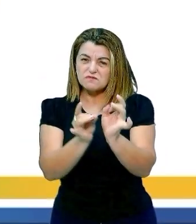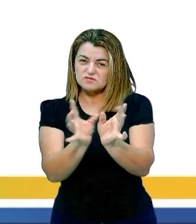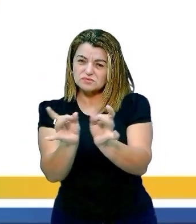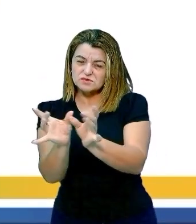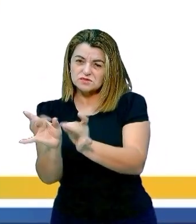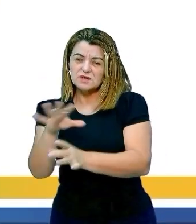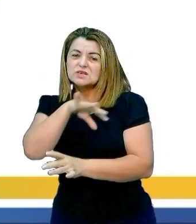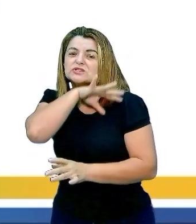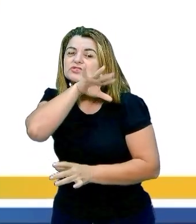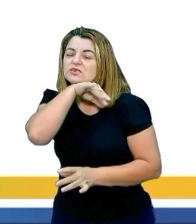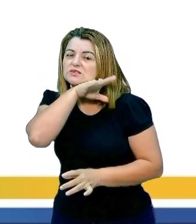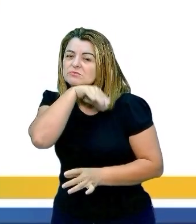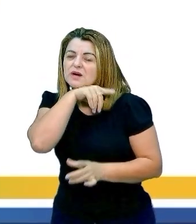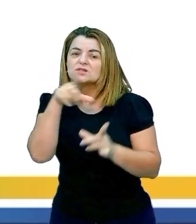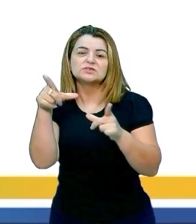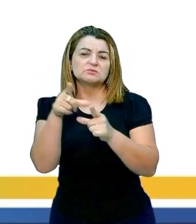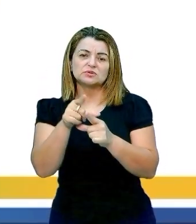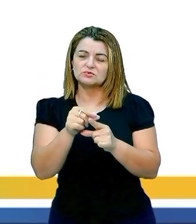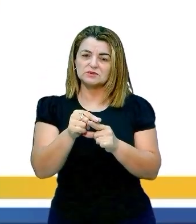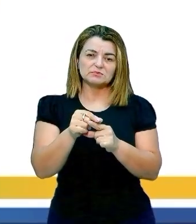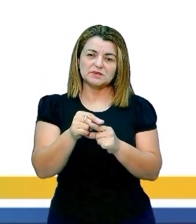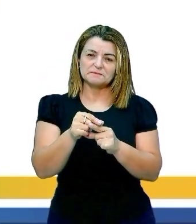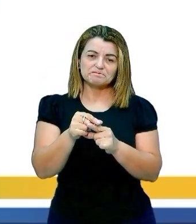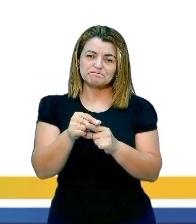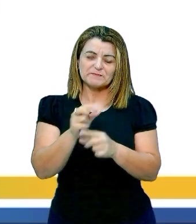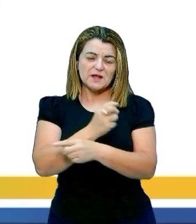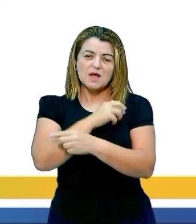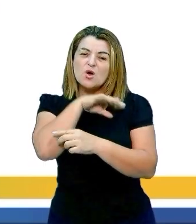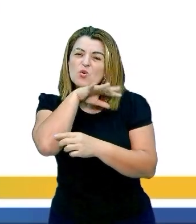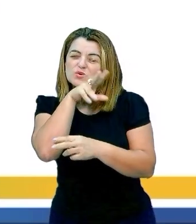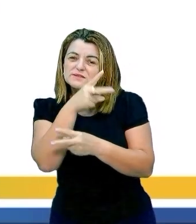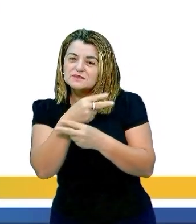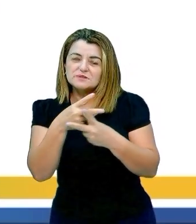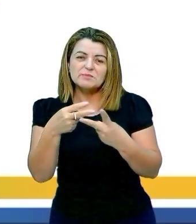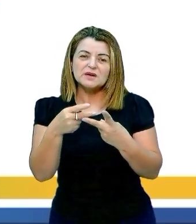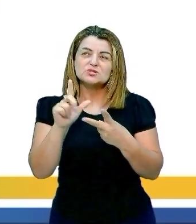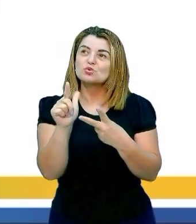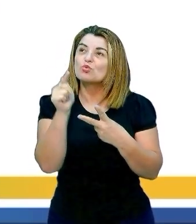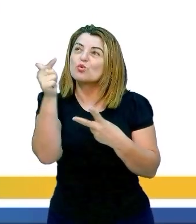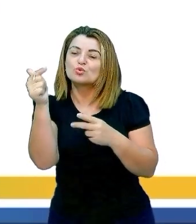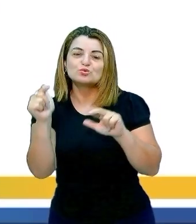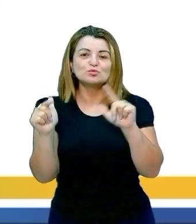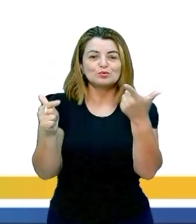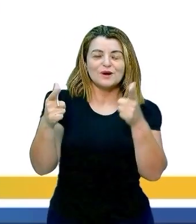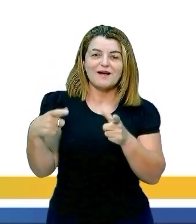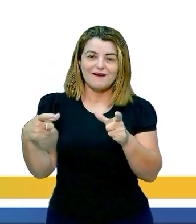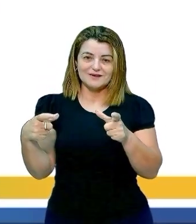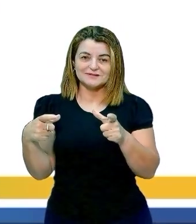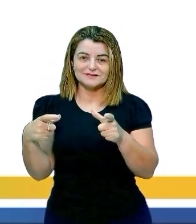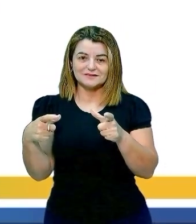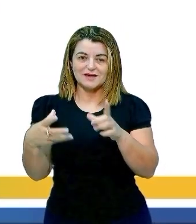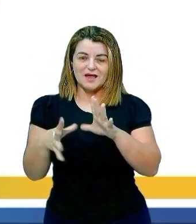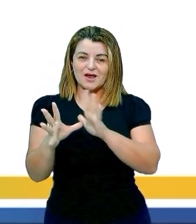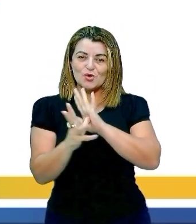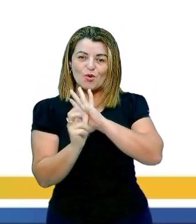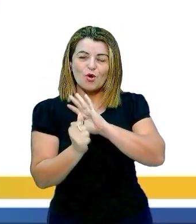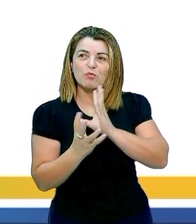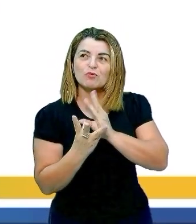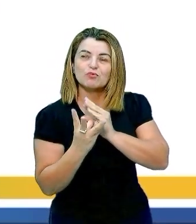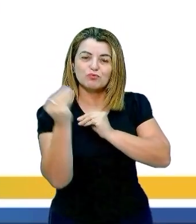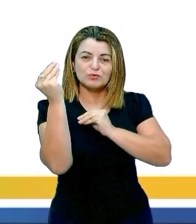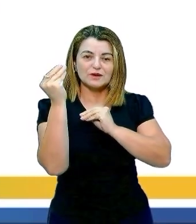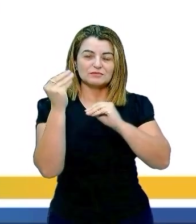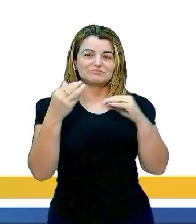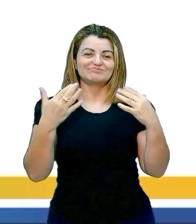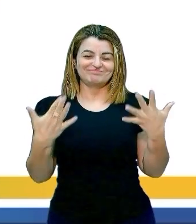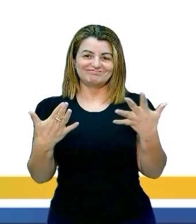biodiversidade. As espécies exóticas não são daqui, são trazidas para cá. E essas aí nem